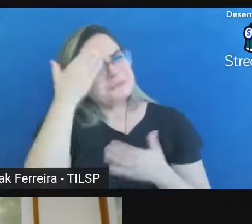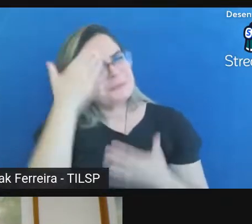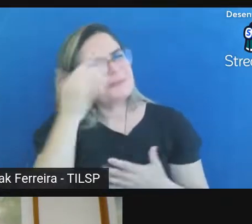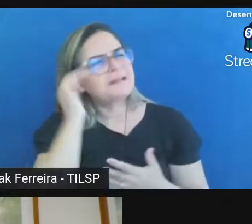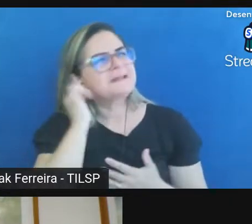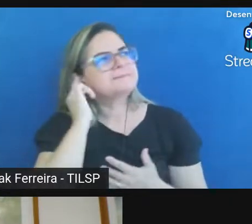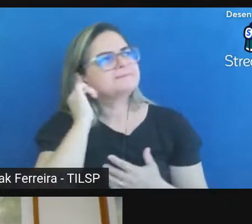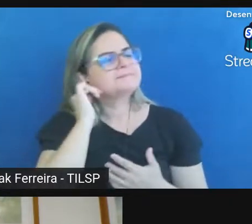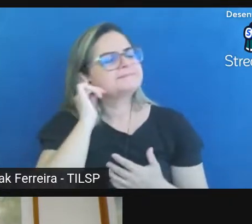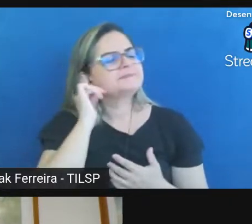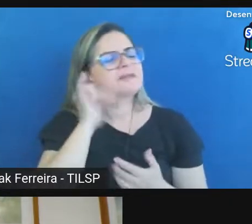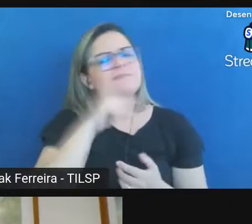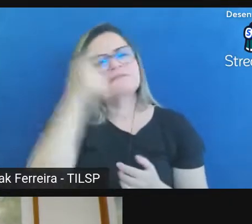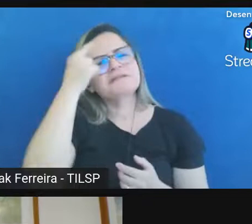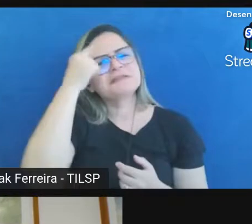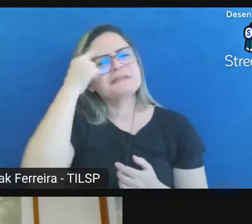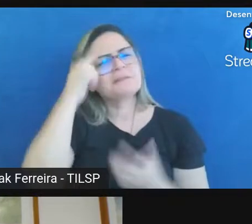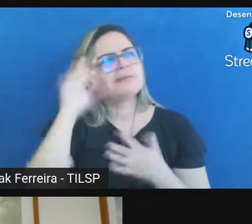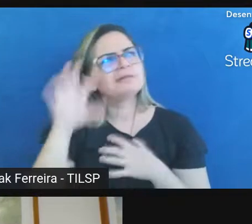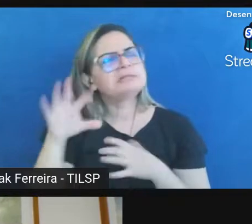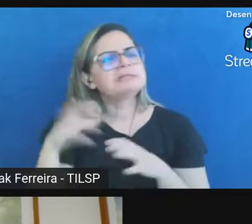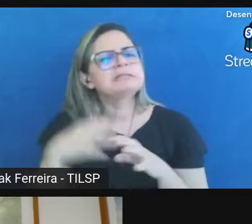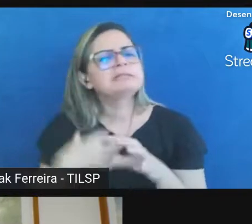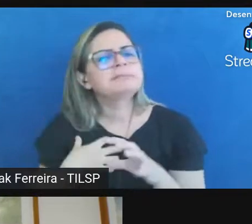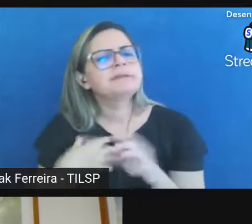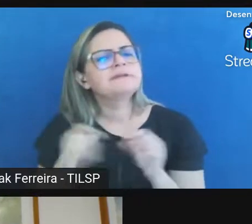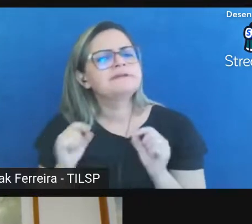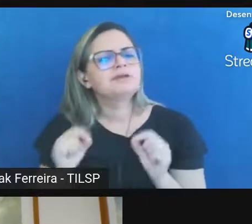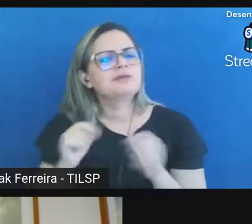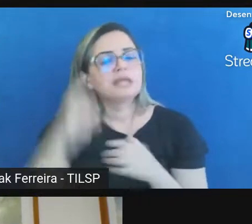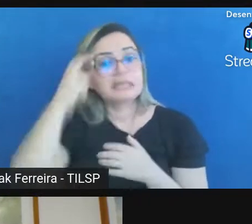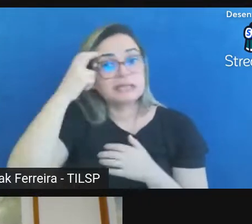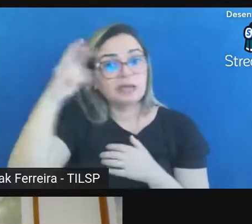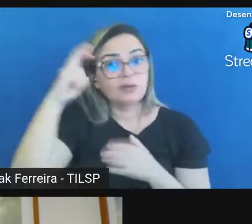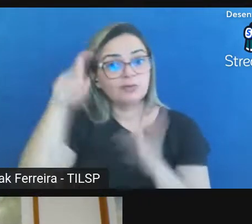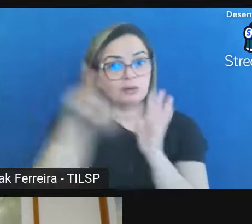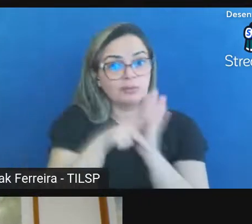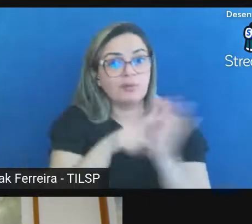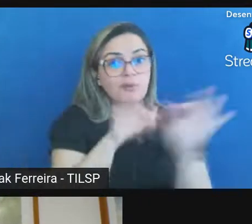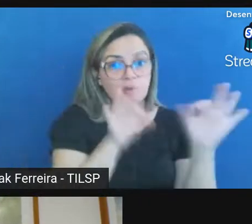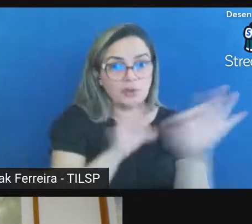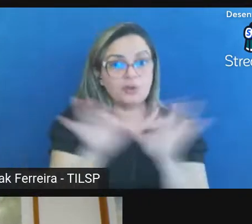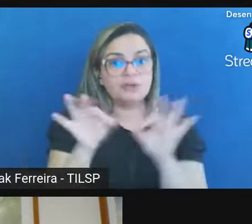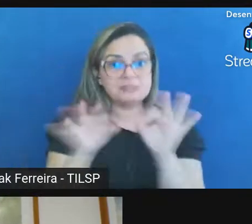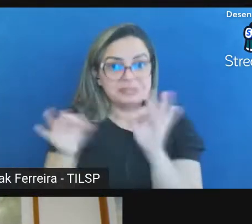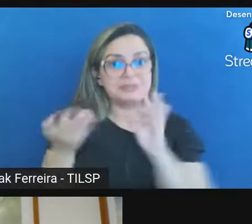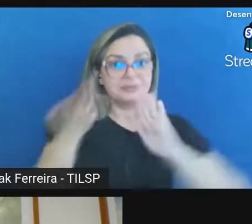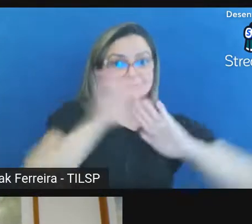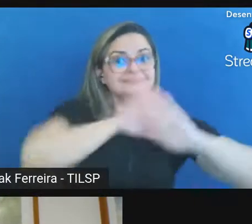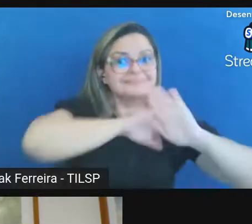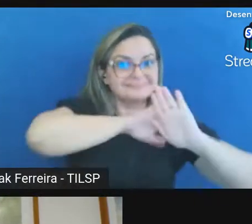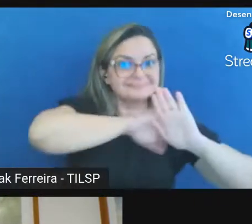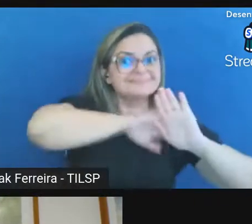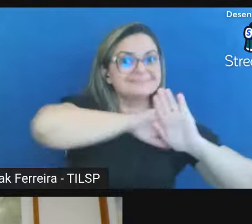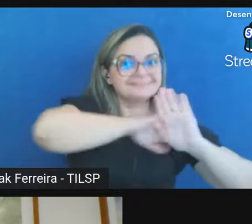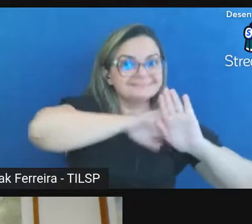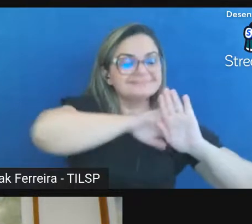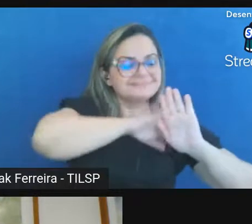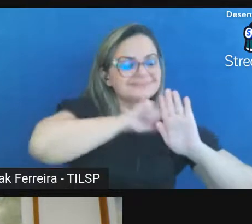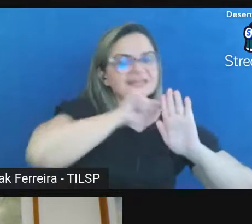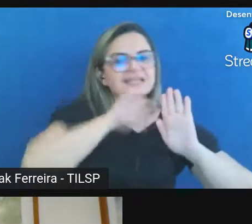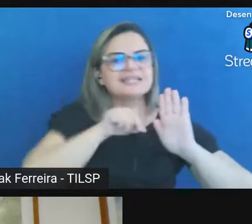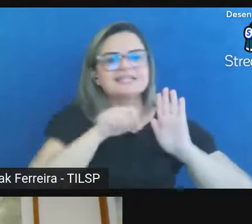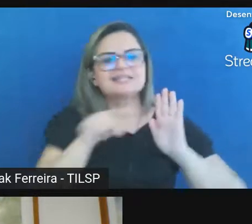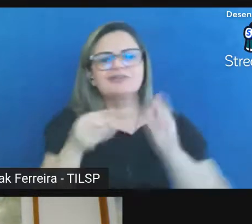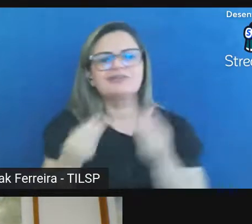questão da sensibilização e da da cultura organizacional por trás disso né se não houver uma sensibilização